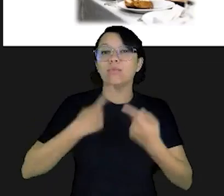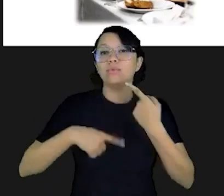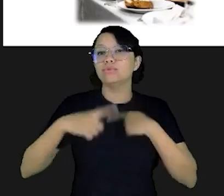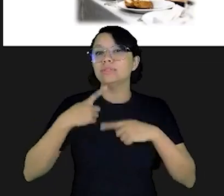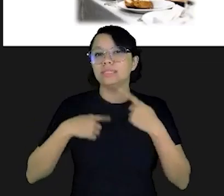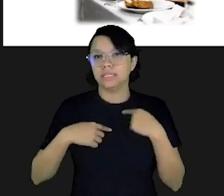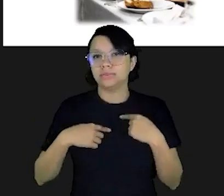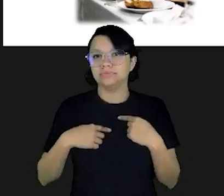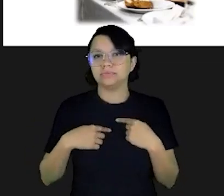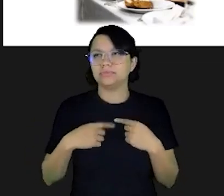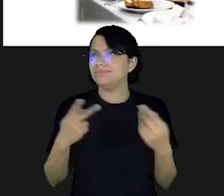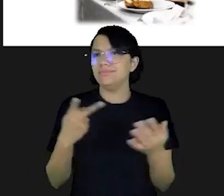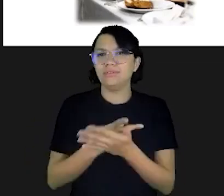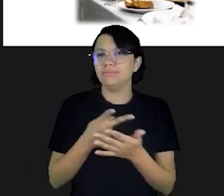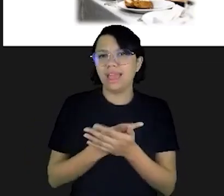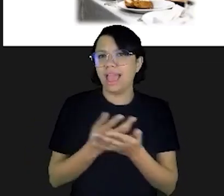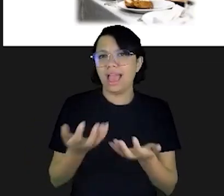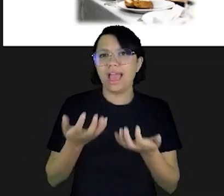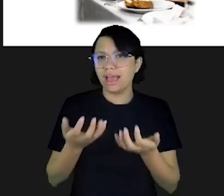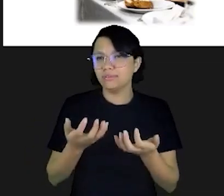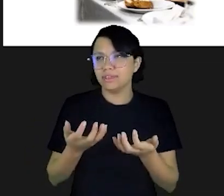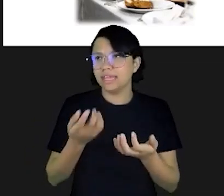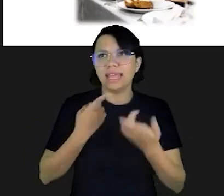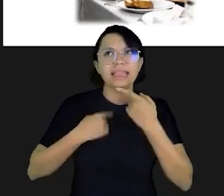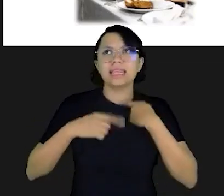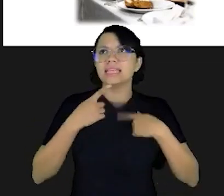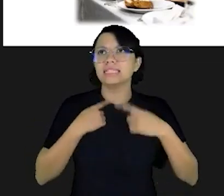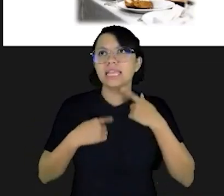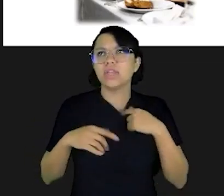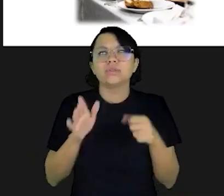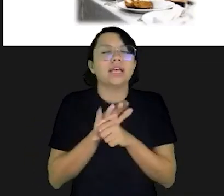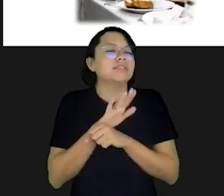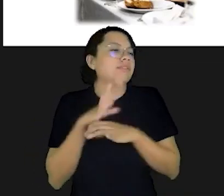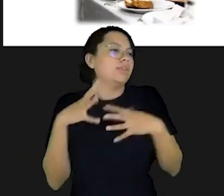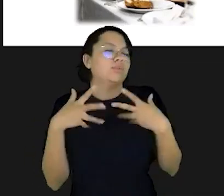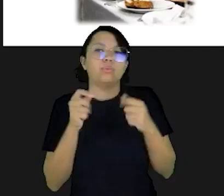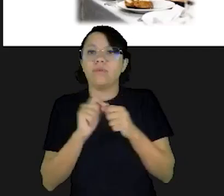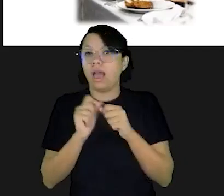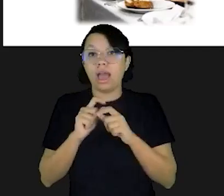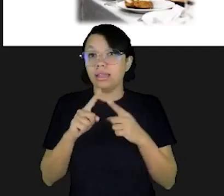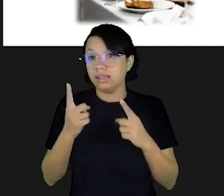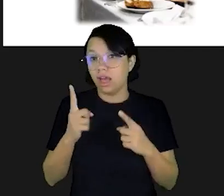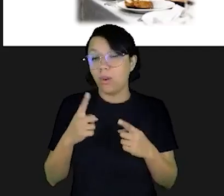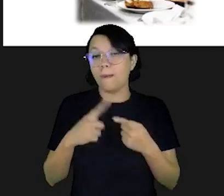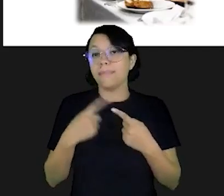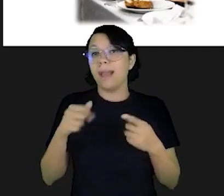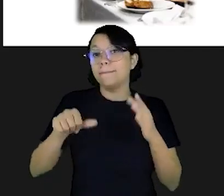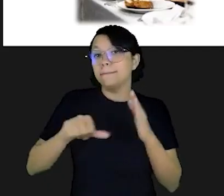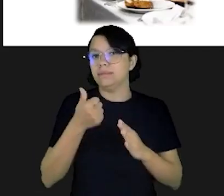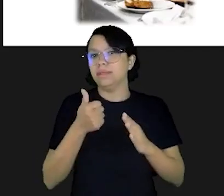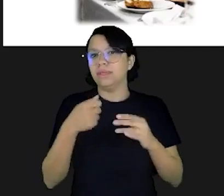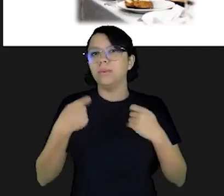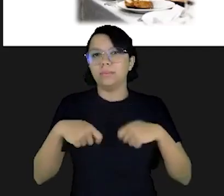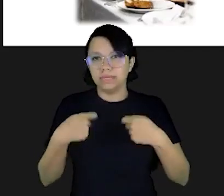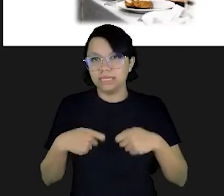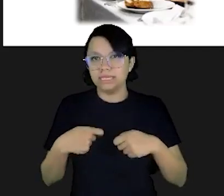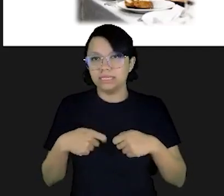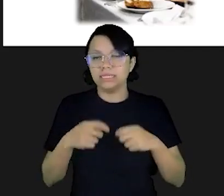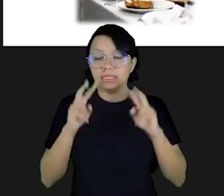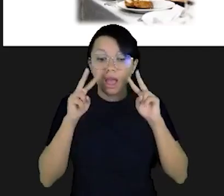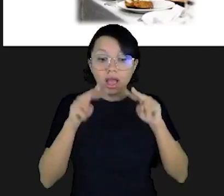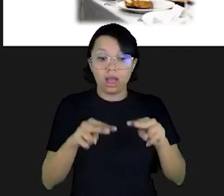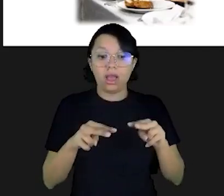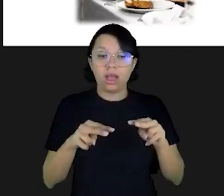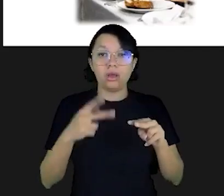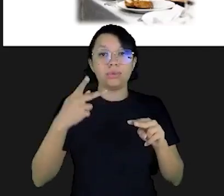de errado com a satisfação dos desejos, não é pecado, não é nada disso. Mas primeiro você precisa dar conta das